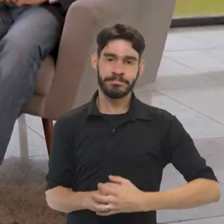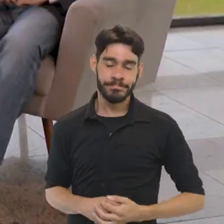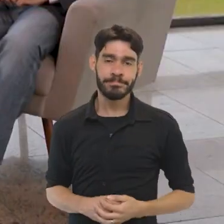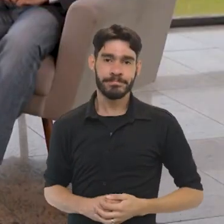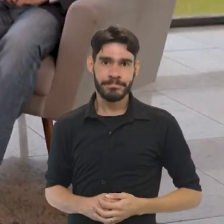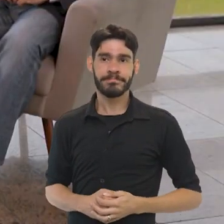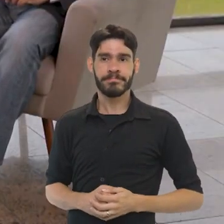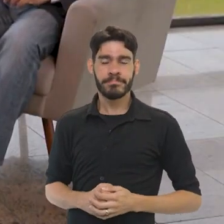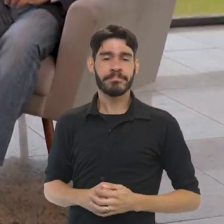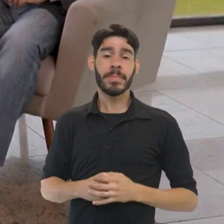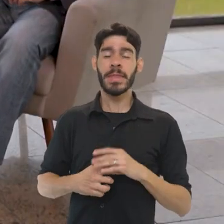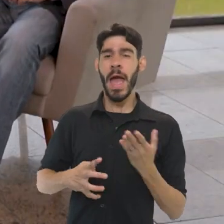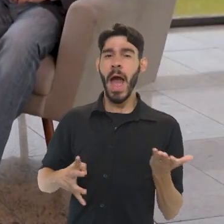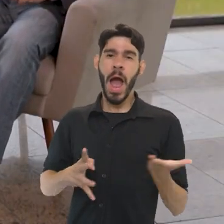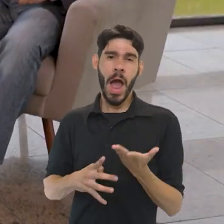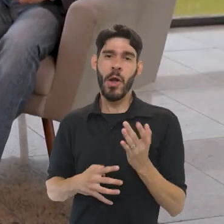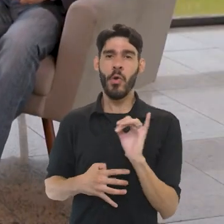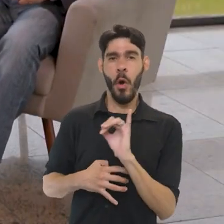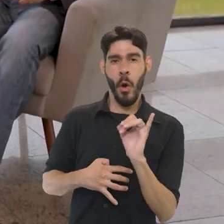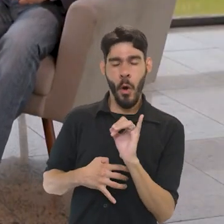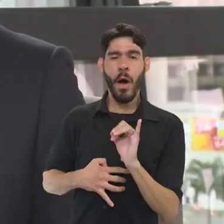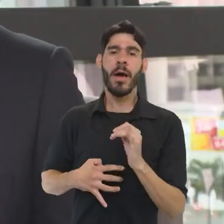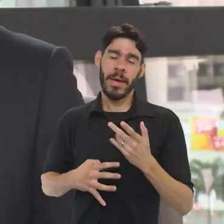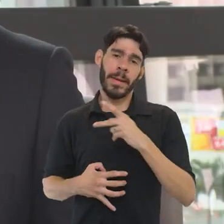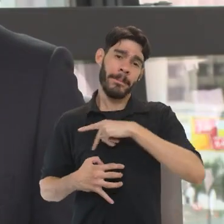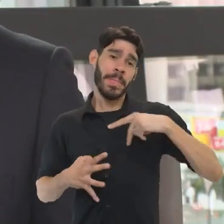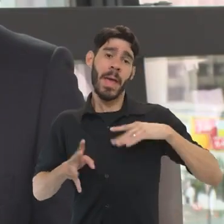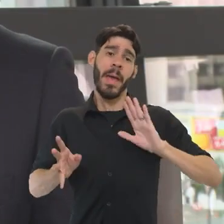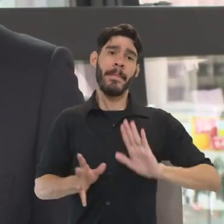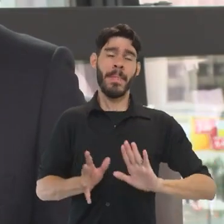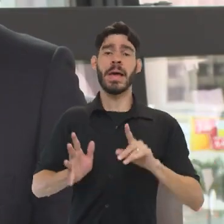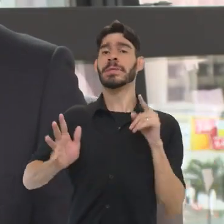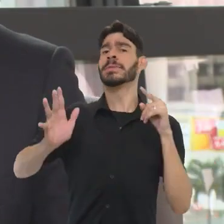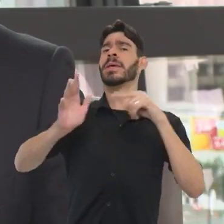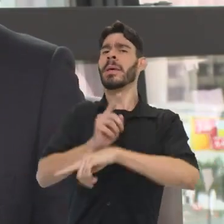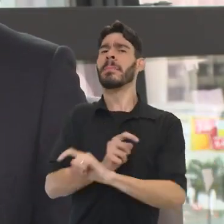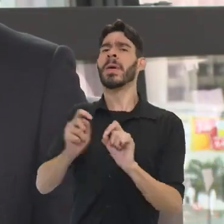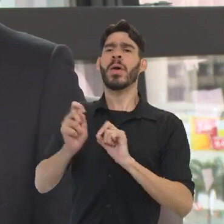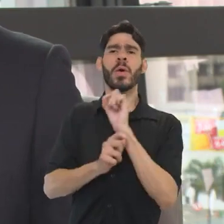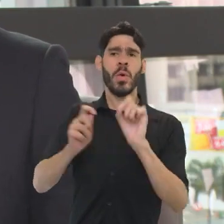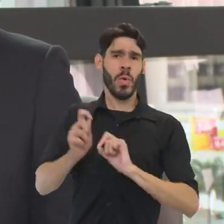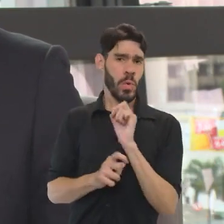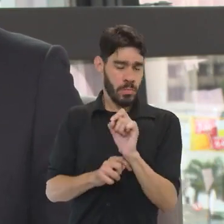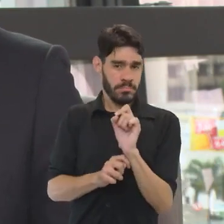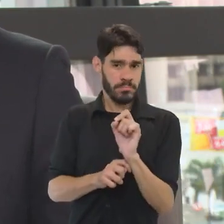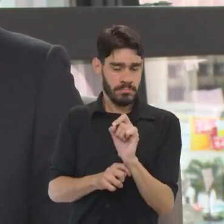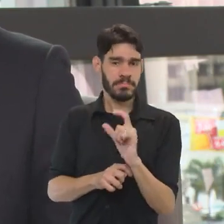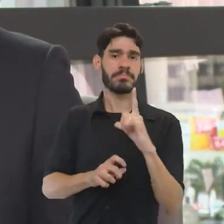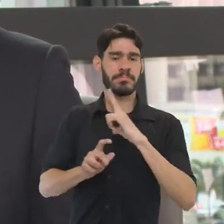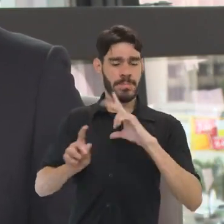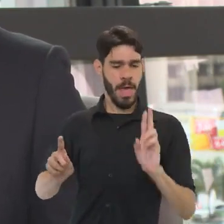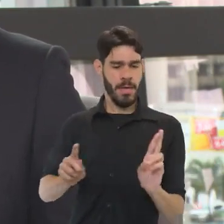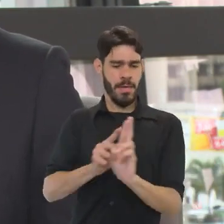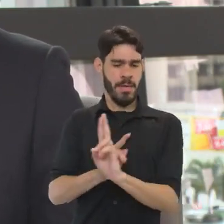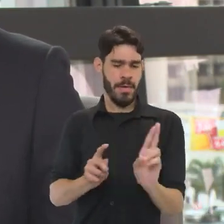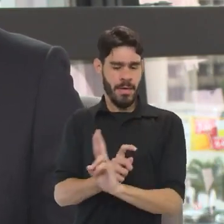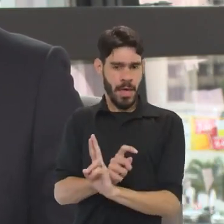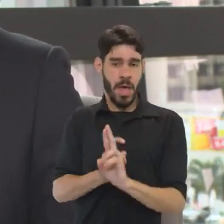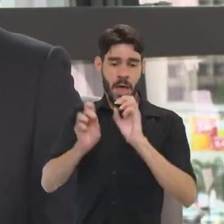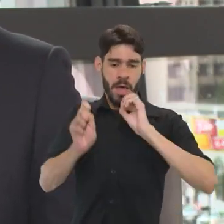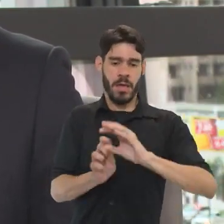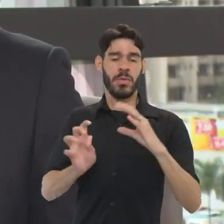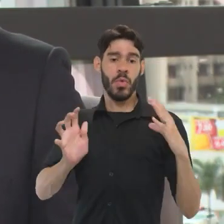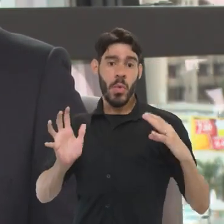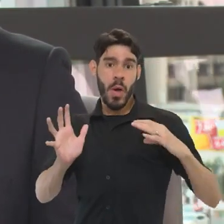isso. A gente está indo para um intervalo, para um rápido intervalo, presidente, mas eu queria deixar uma pergunta que acaba estabelecendo uma